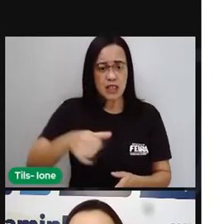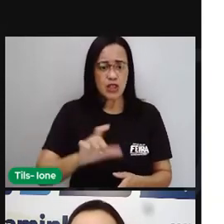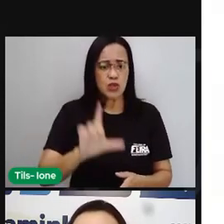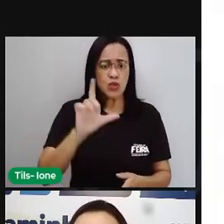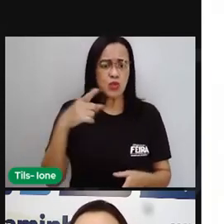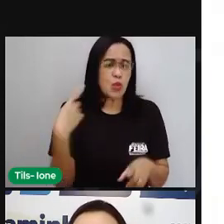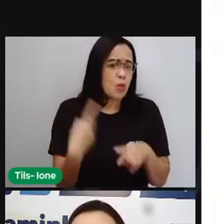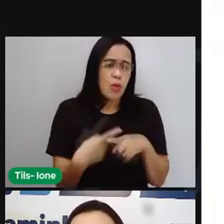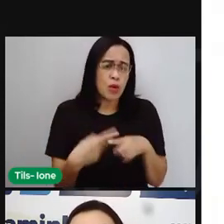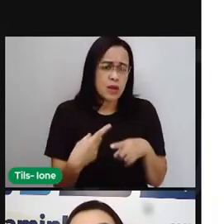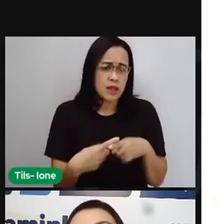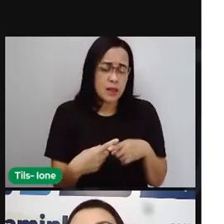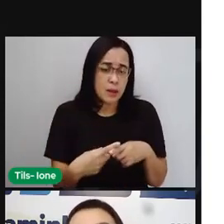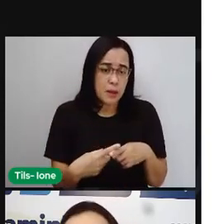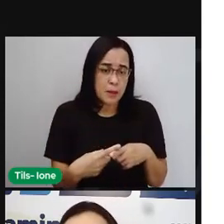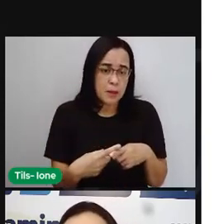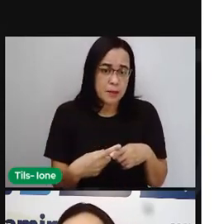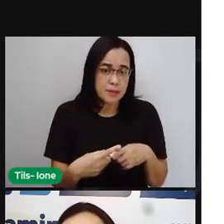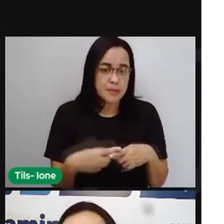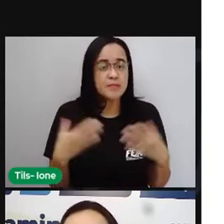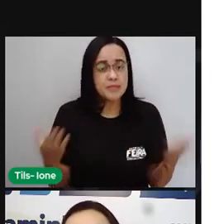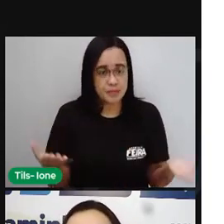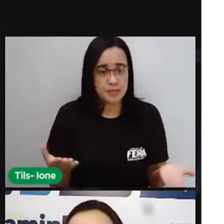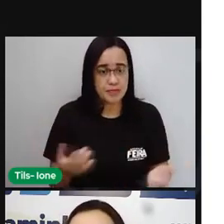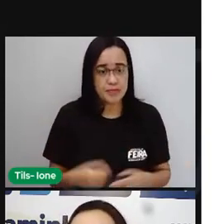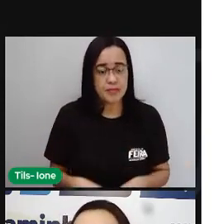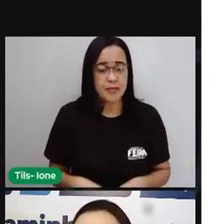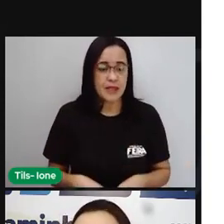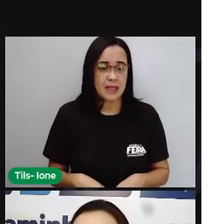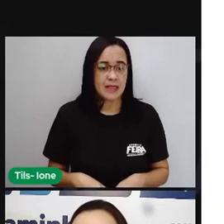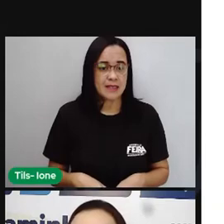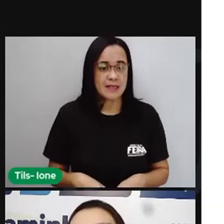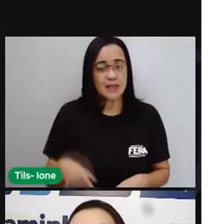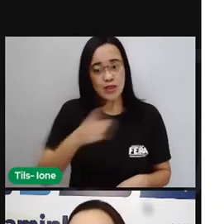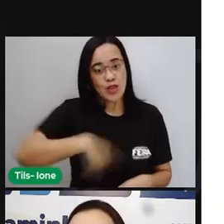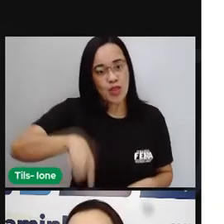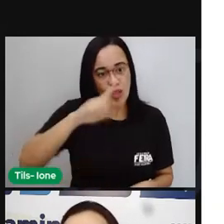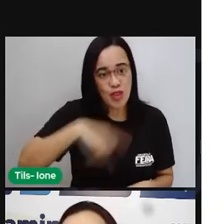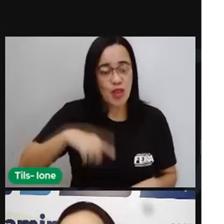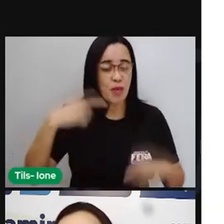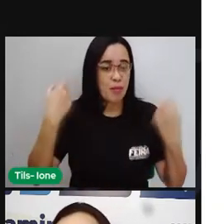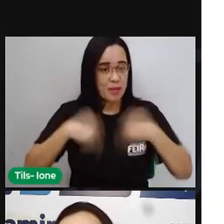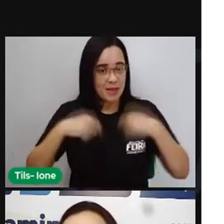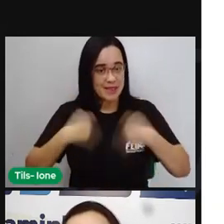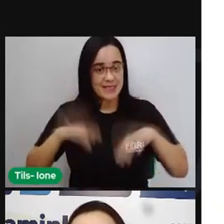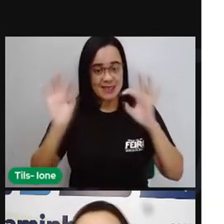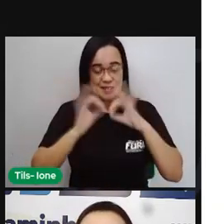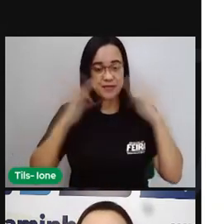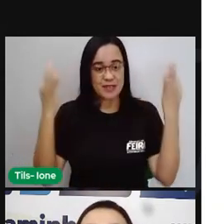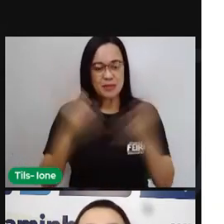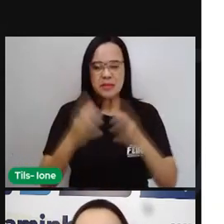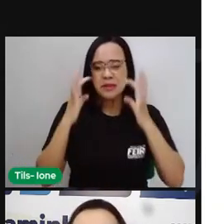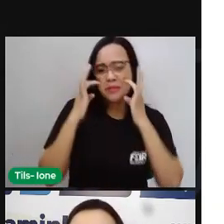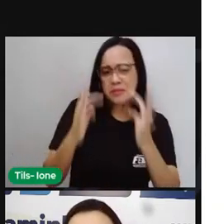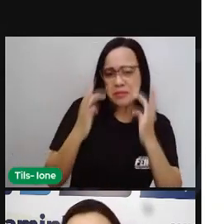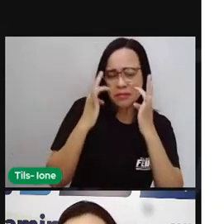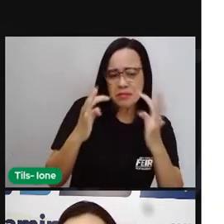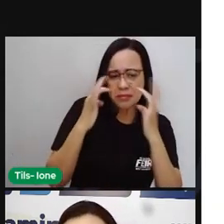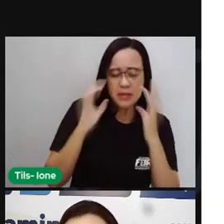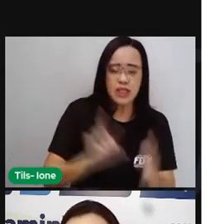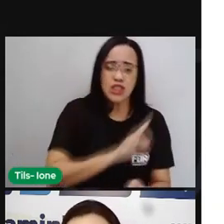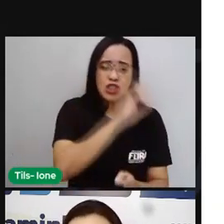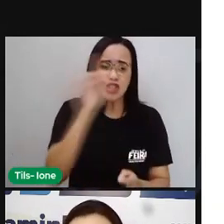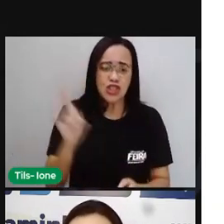que essa data faz com que se ligue, né? Se tem alguma ligação a esses integrantes da família aí, ao avô e à